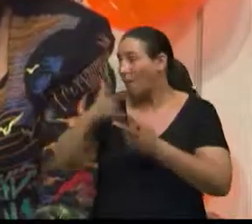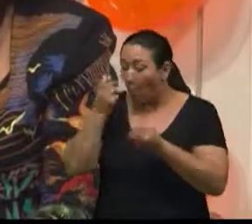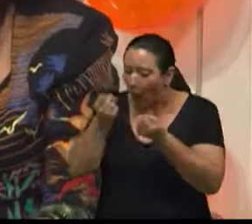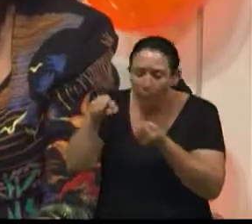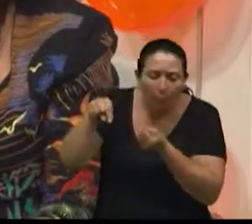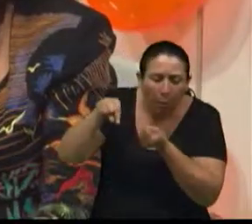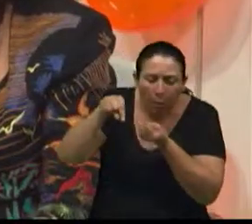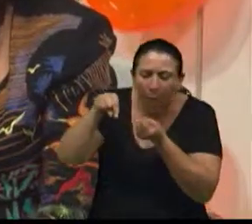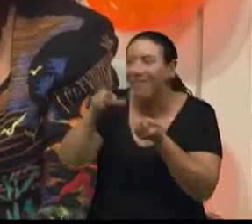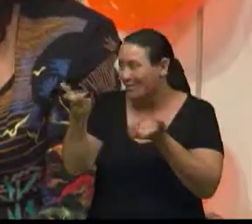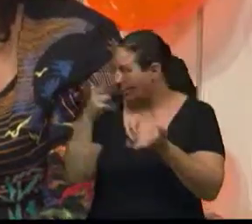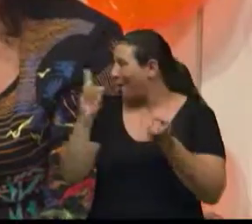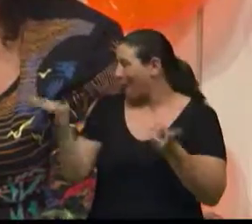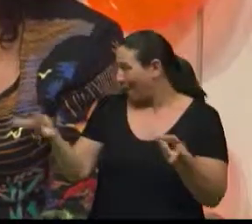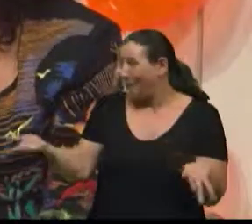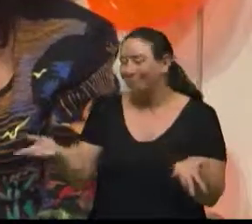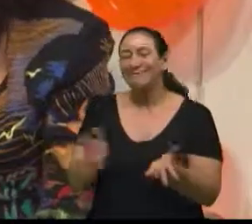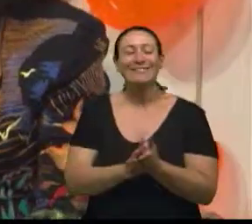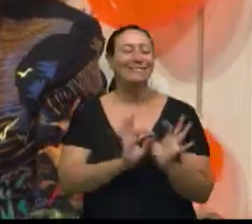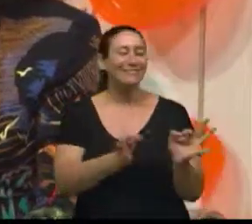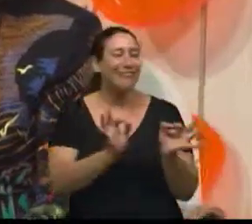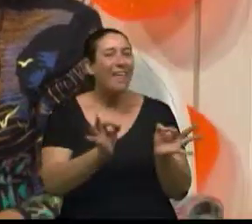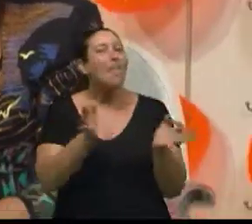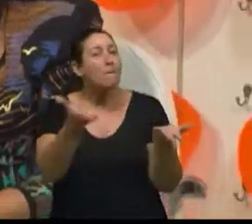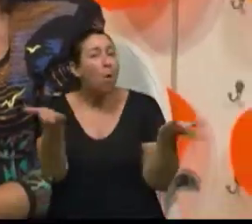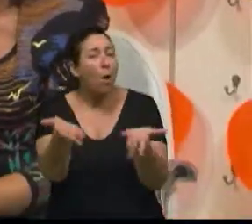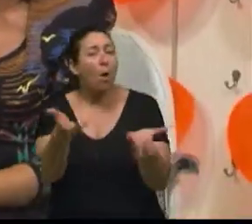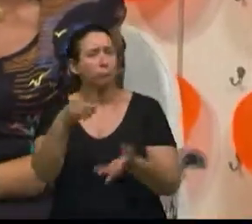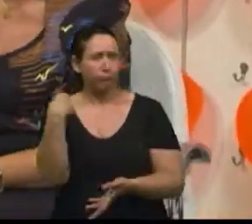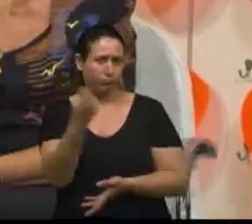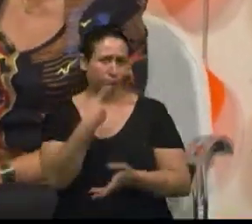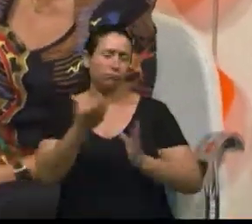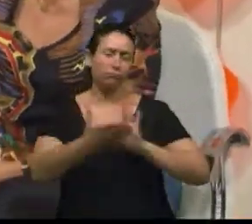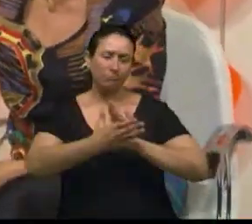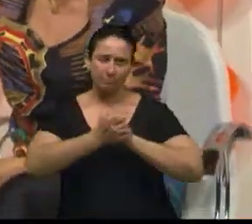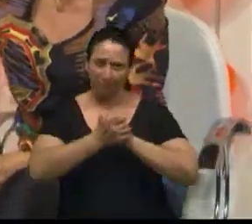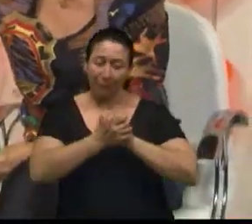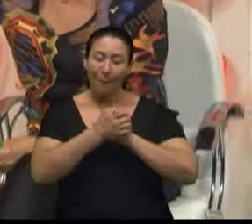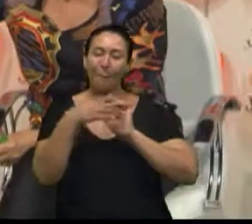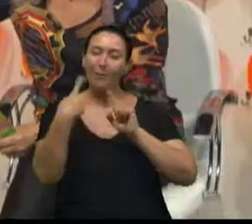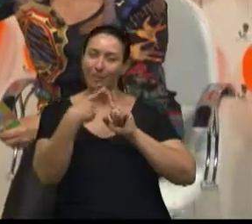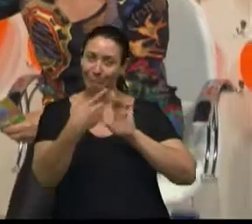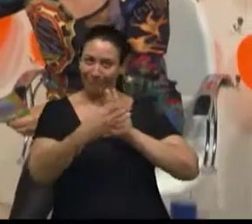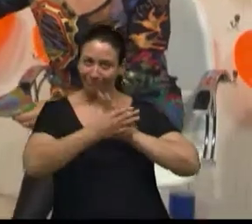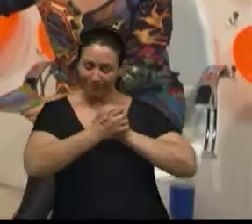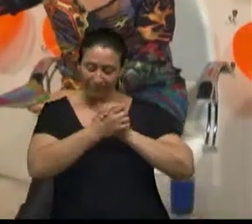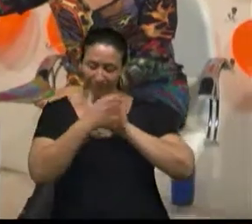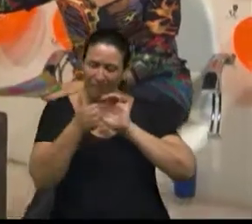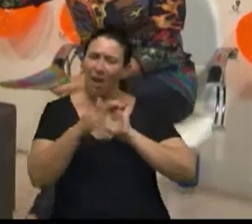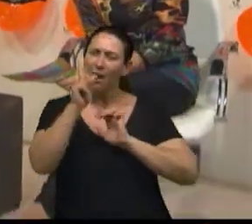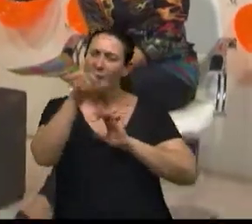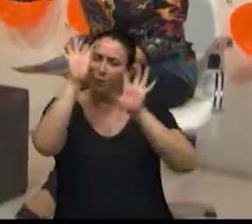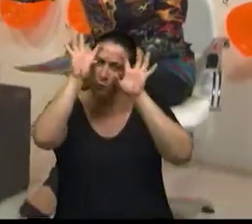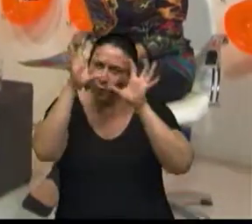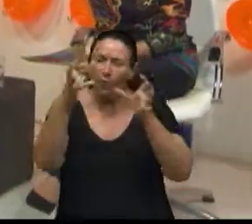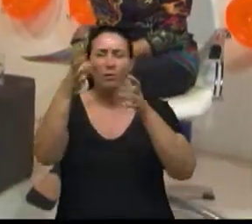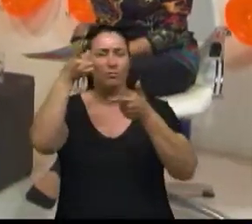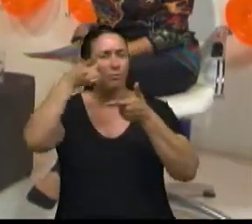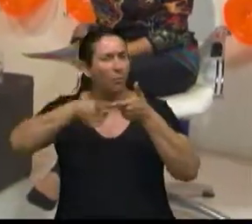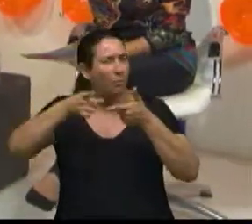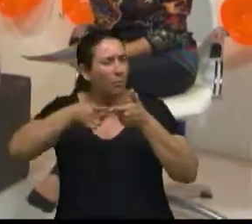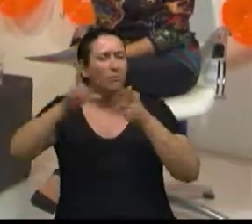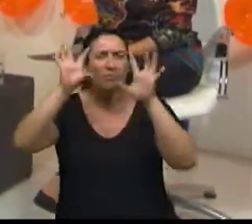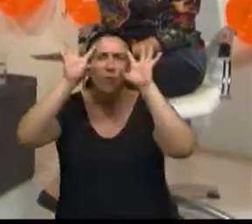termina o programa sempre de mãos dadas, porque de mãos dadas é que a gente resolve os problemas, né? Então, aqui, de mãos dadas, para que a gente possa resolver